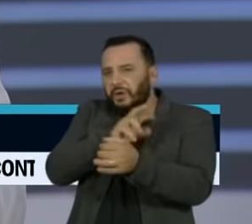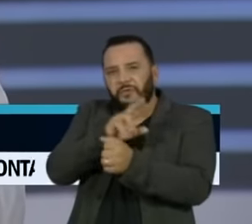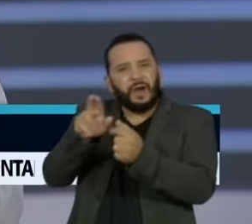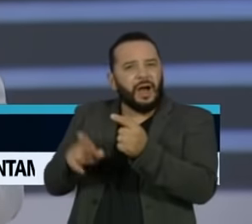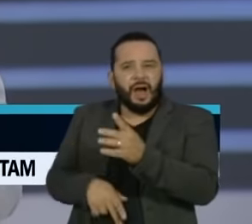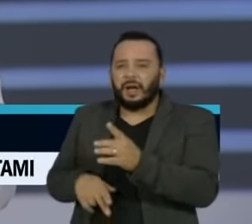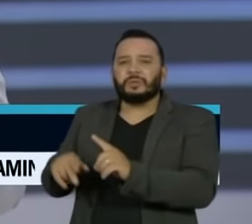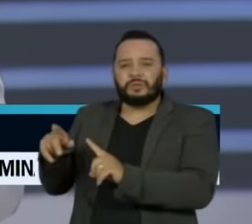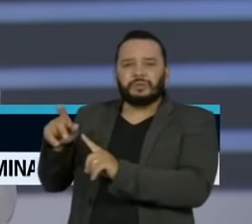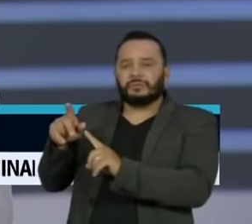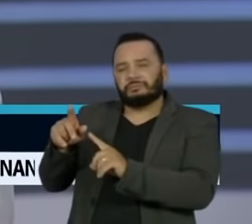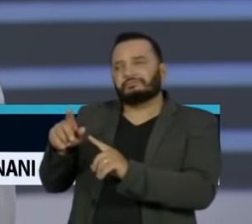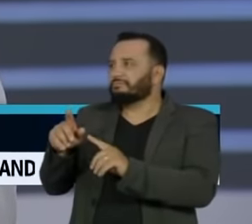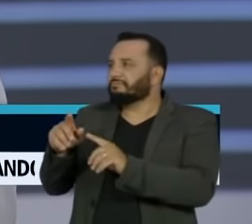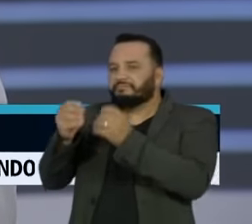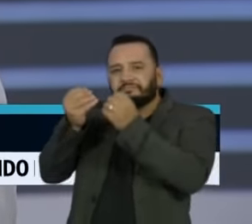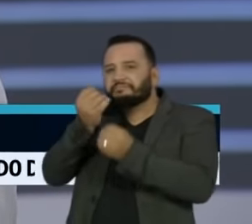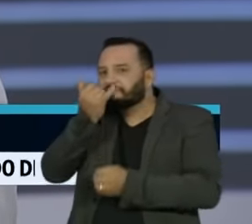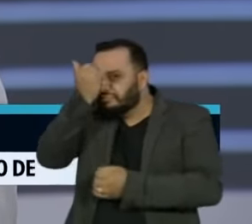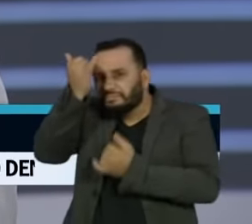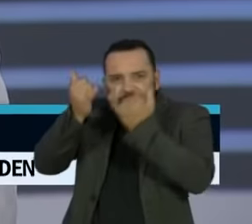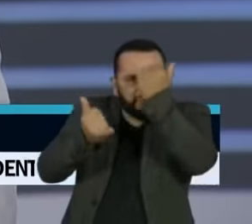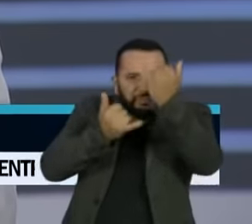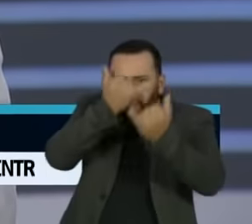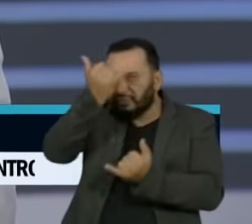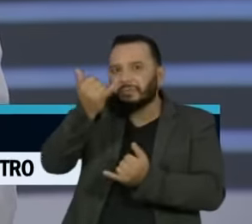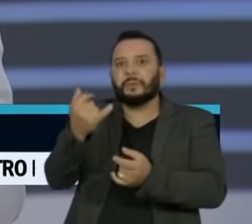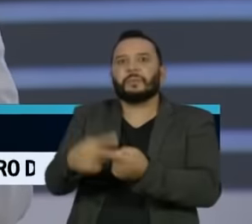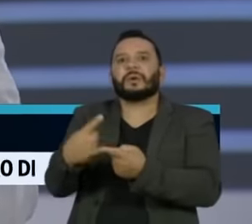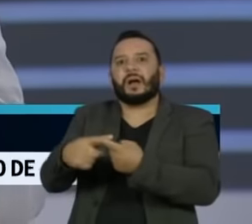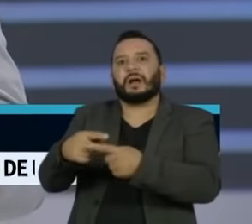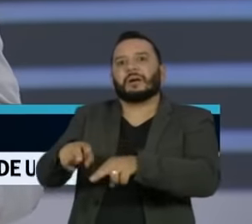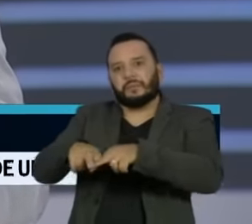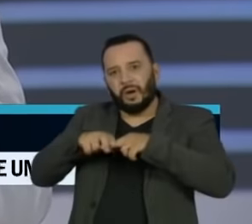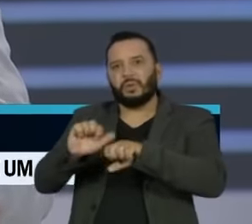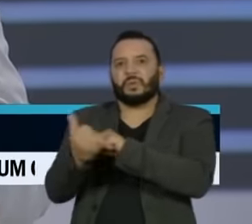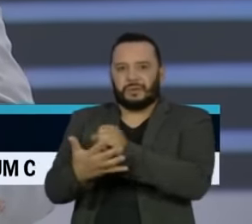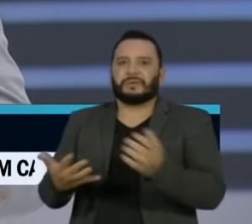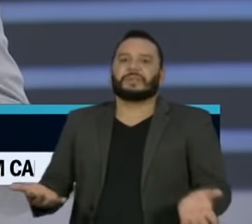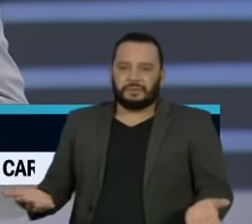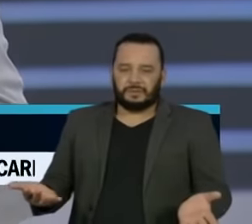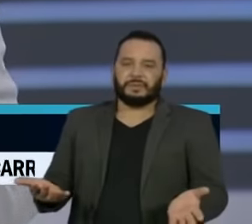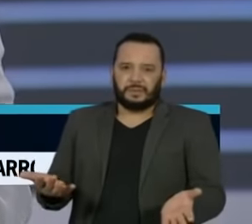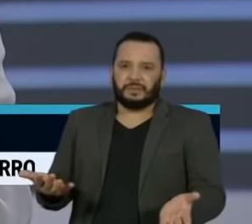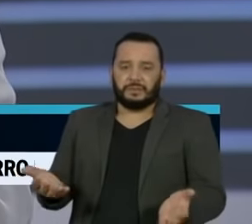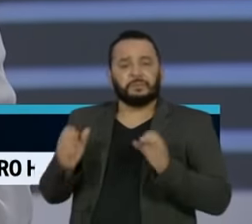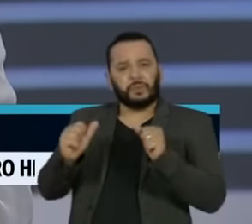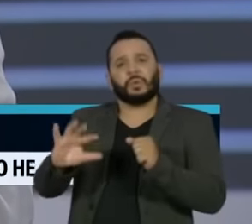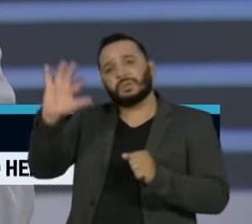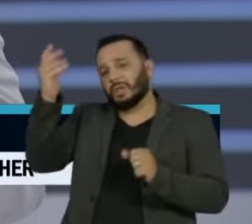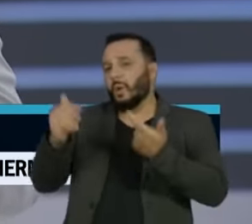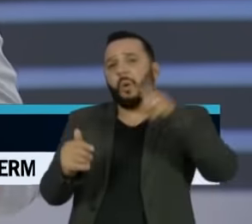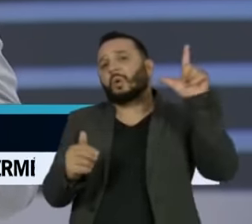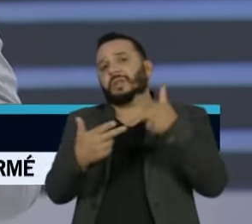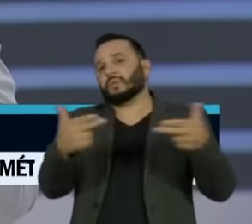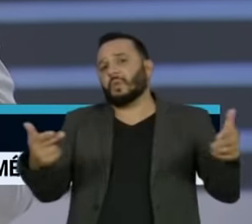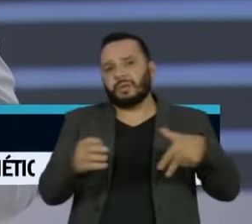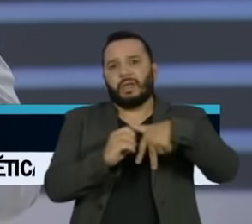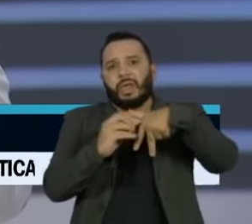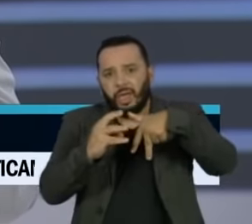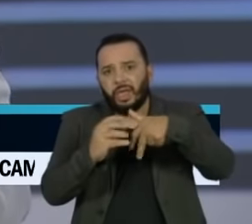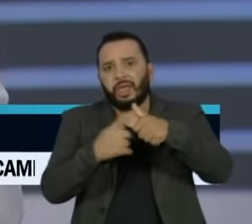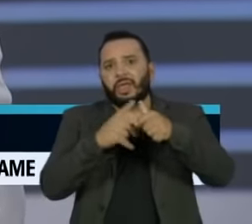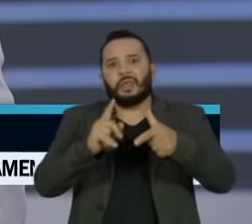consequências para esse pós-COVID, não é? De modo que isso e tantas outras coisas poderão acontecer ao longo do